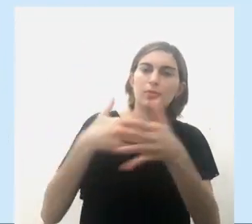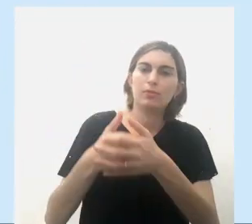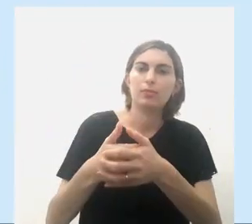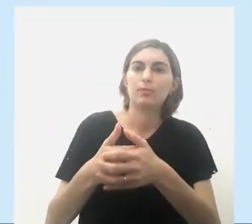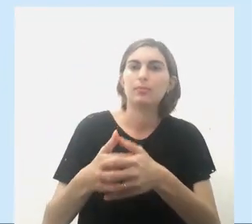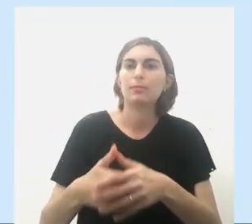até a próxima. tchau. Tchau. Tchau.